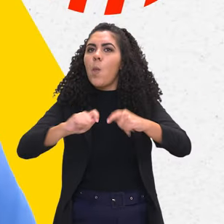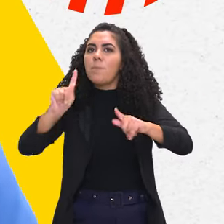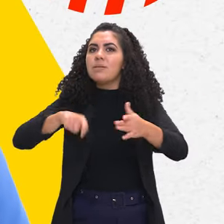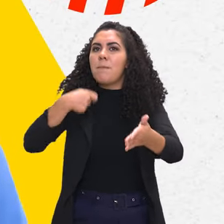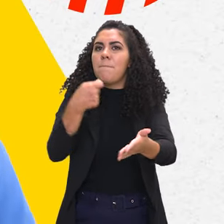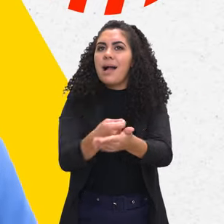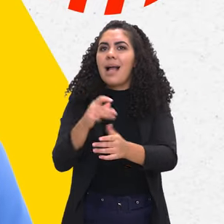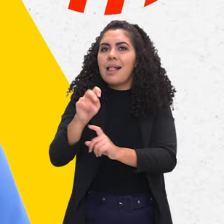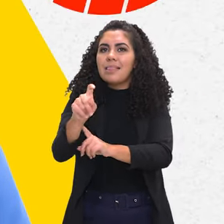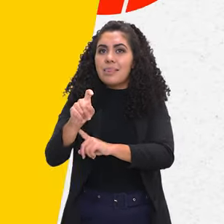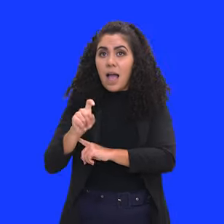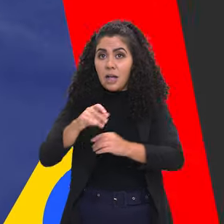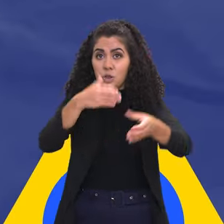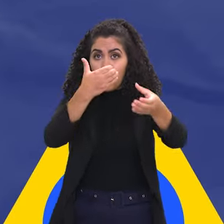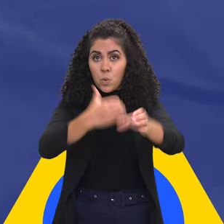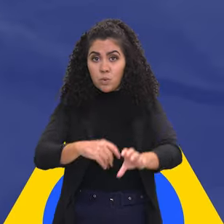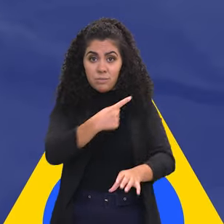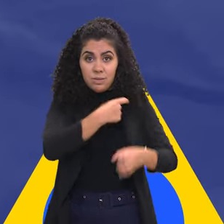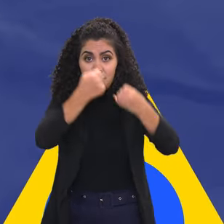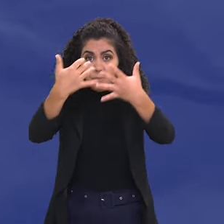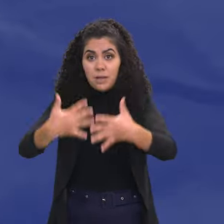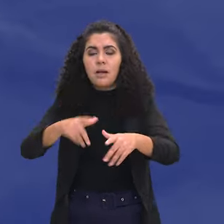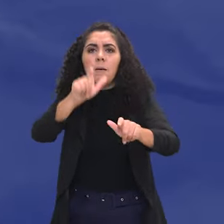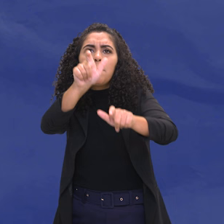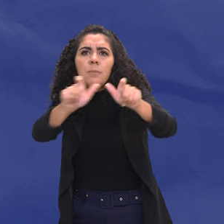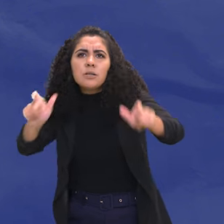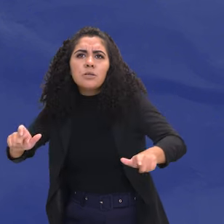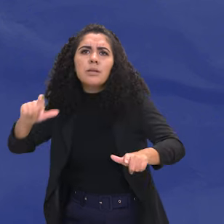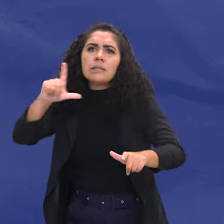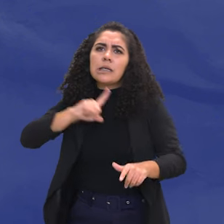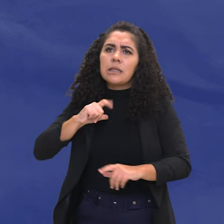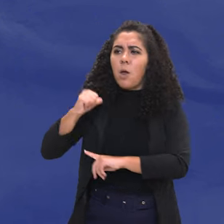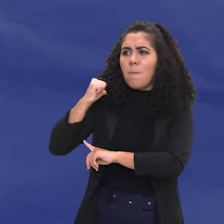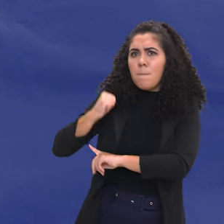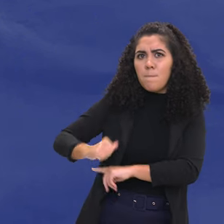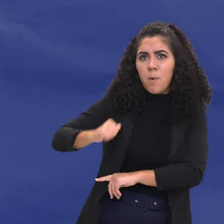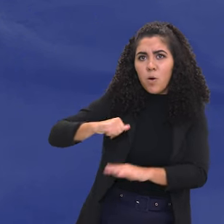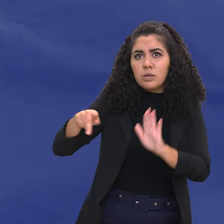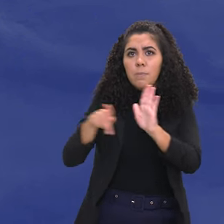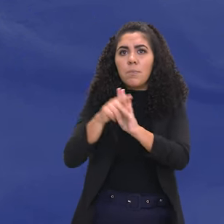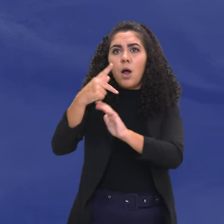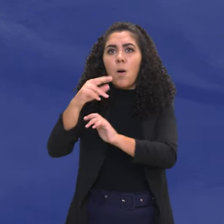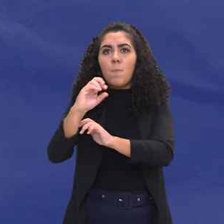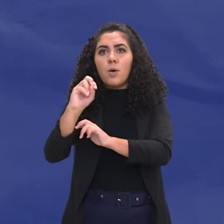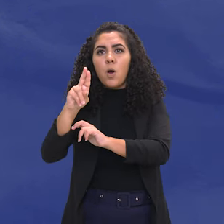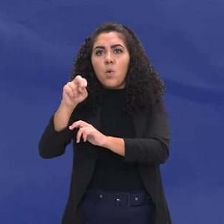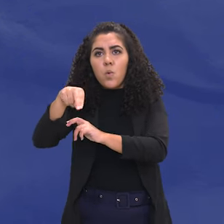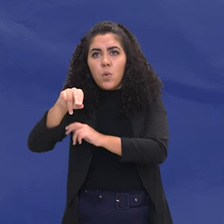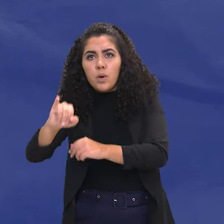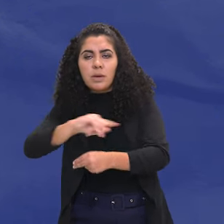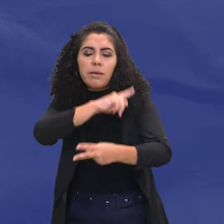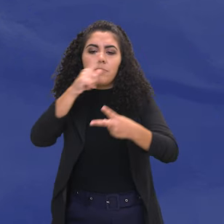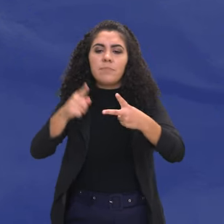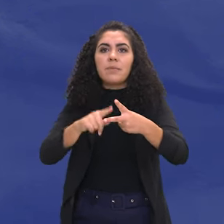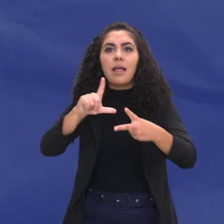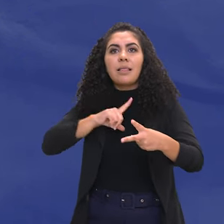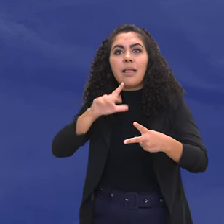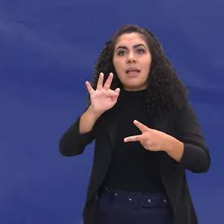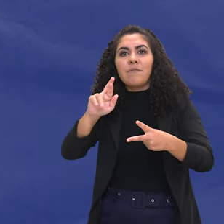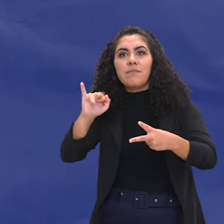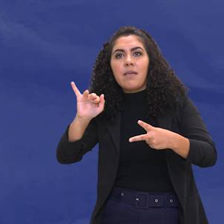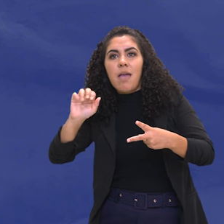de inscrição para o concurso. Candidatos que sejam ou tenham sido bolsistas do ProUni, sejam ou tenham sido